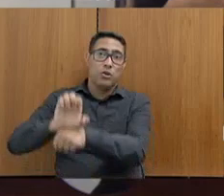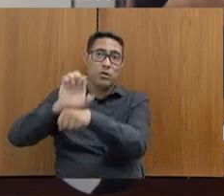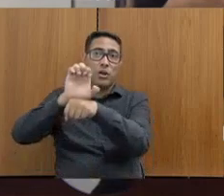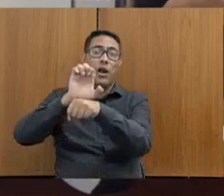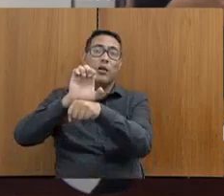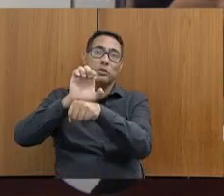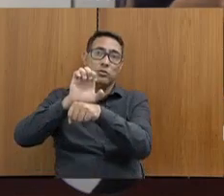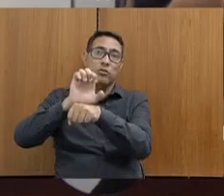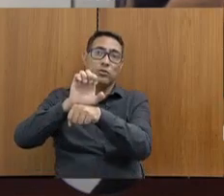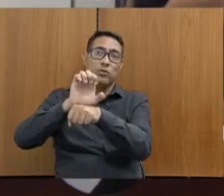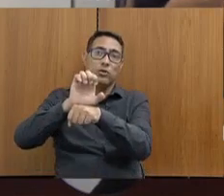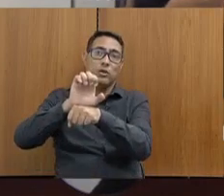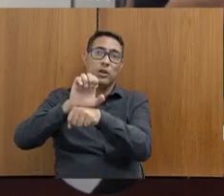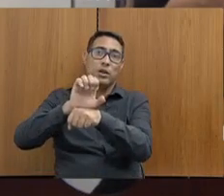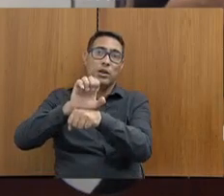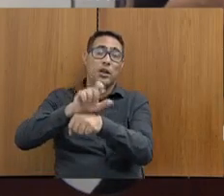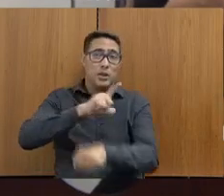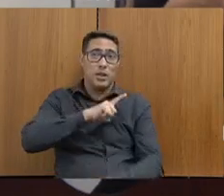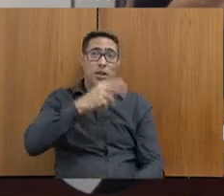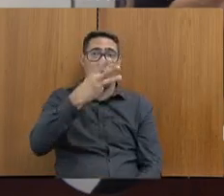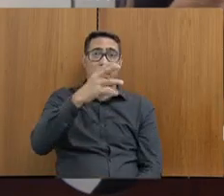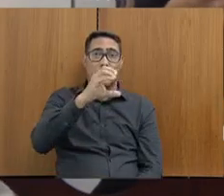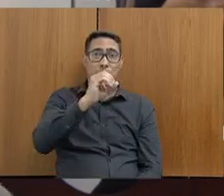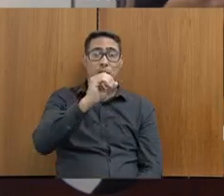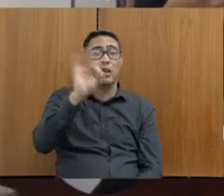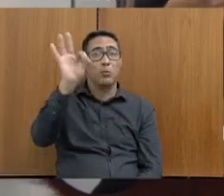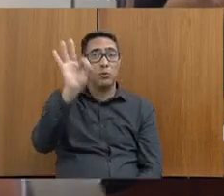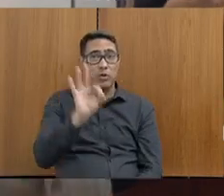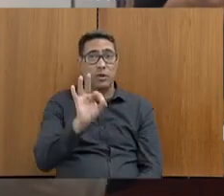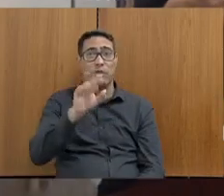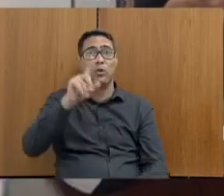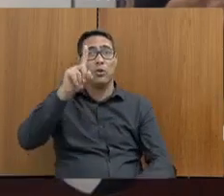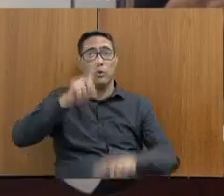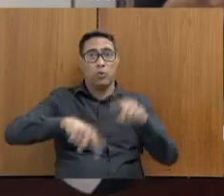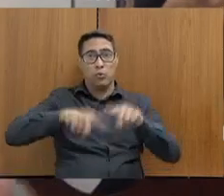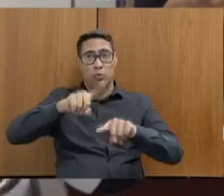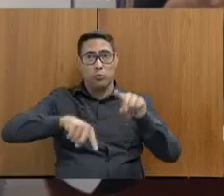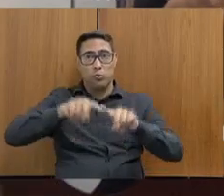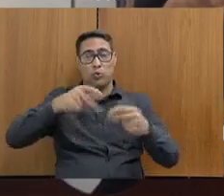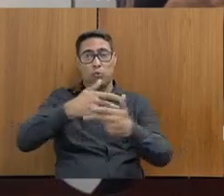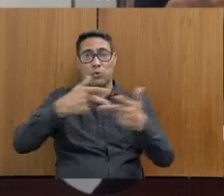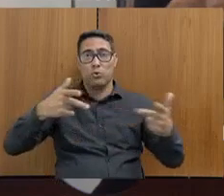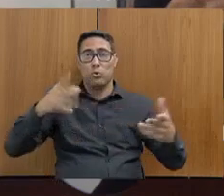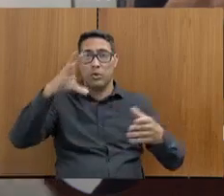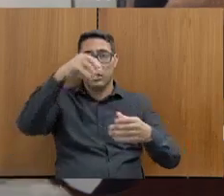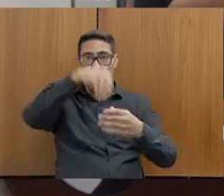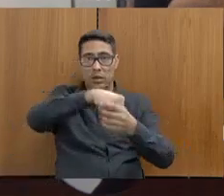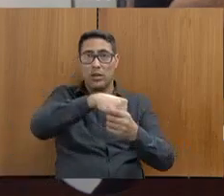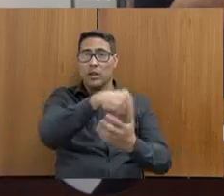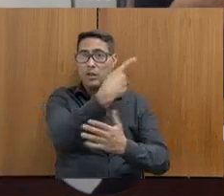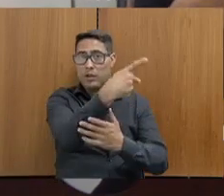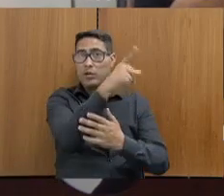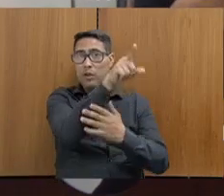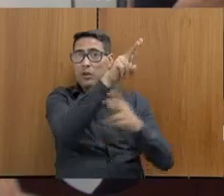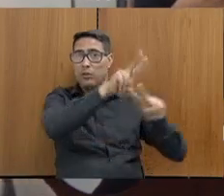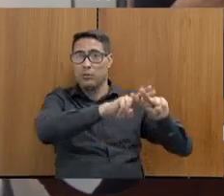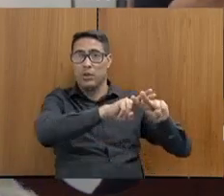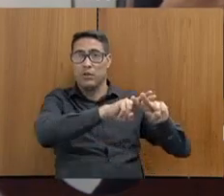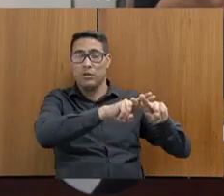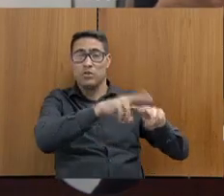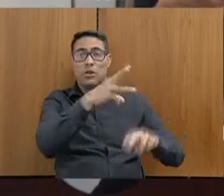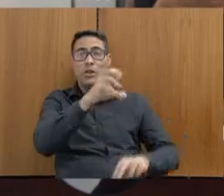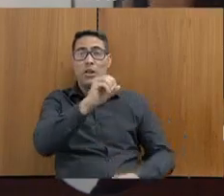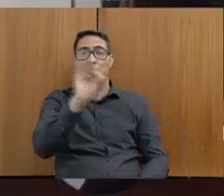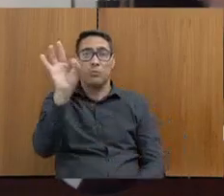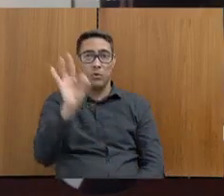adquirir 30% dos produtos consumidos nos órgãos públicos, no caso, o presídio, vem